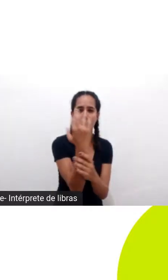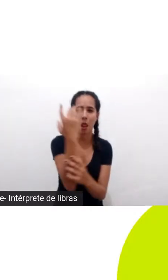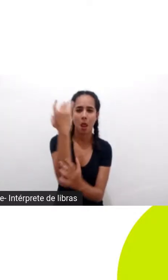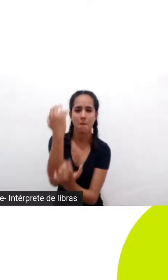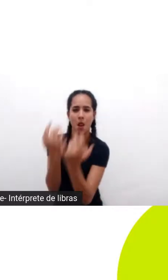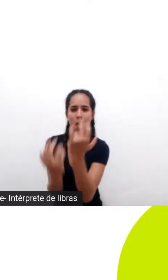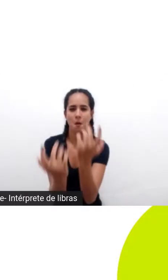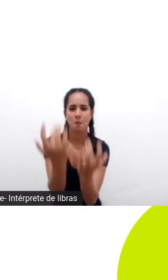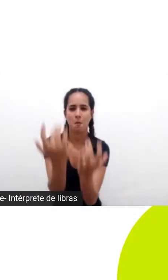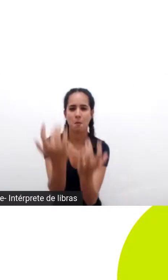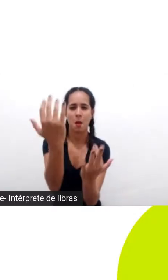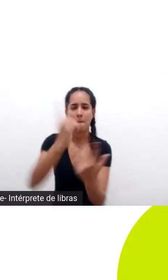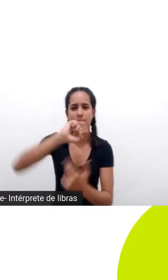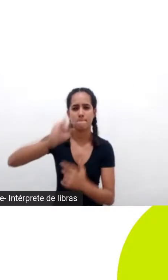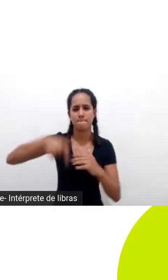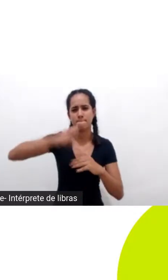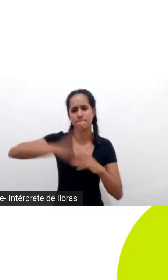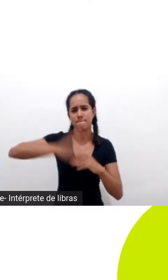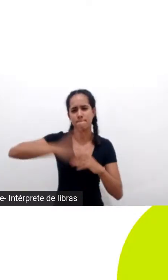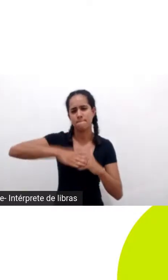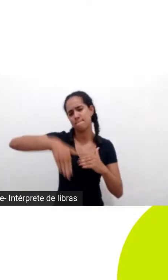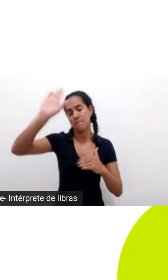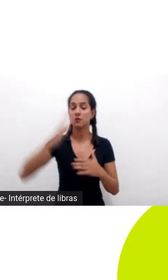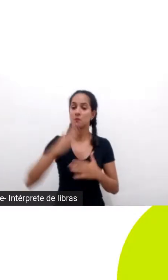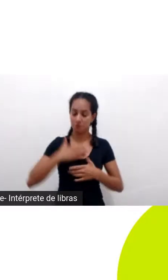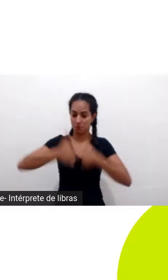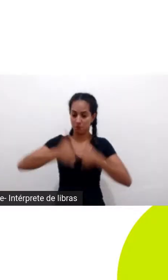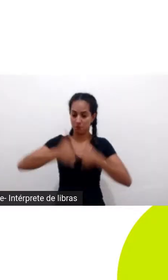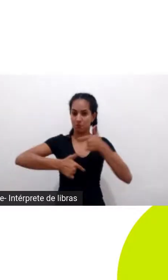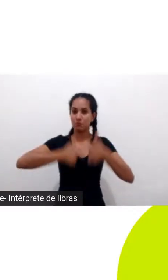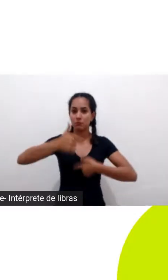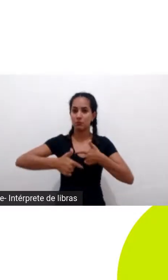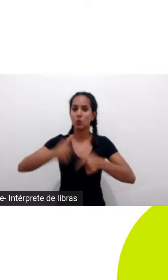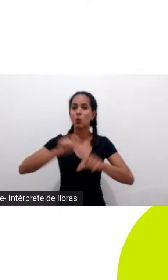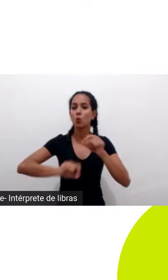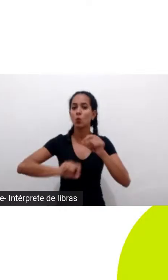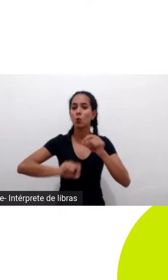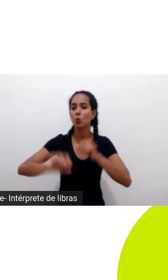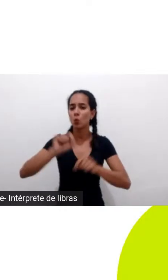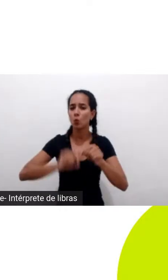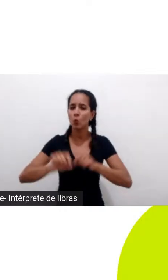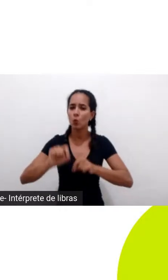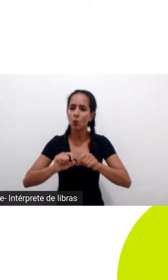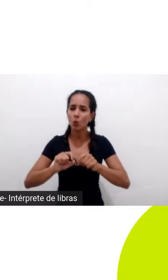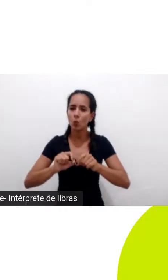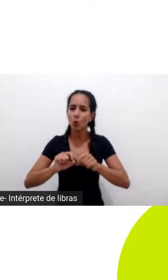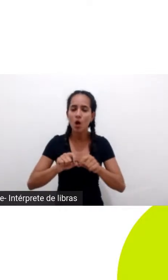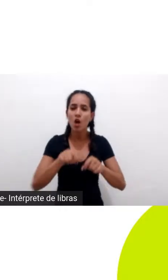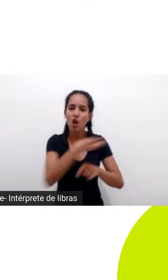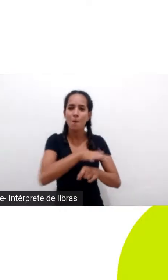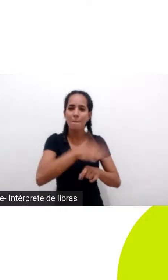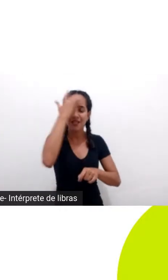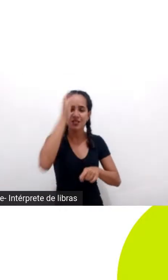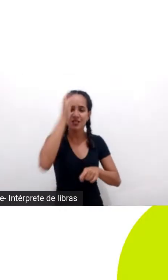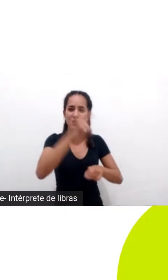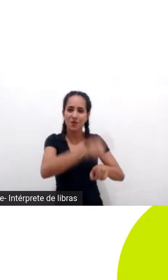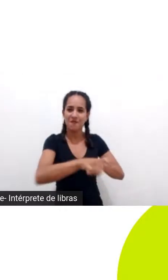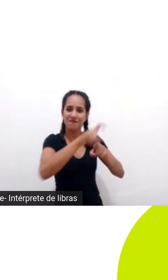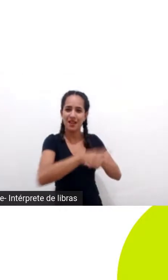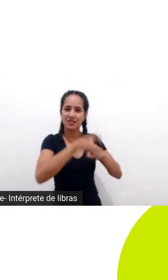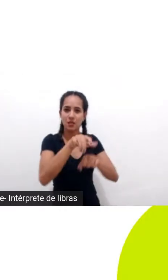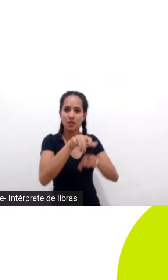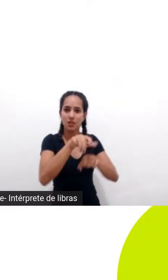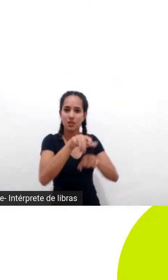fundação no Brasil um dos meus trabalhos era justamente conversar com produtores rurais com fazendeiros e isso para mim foi um dos maiores